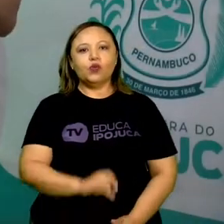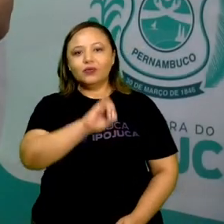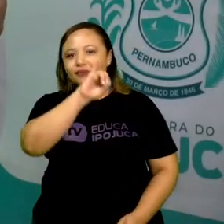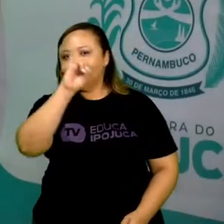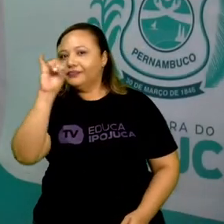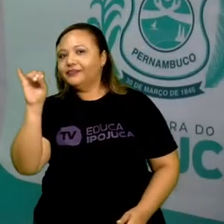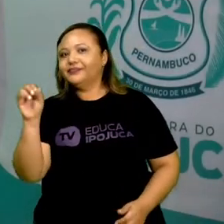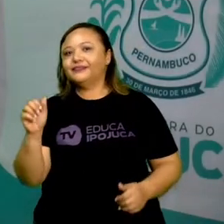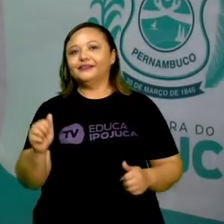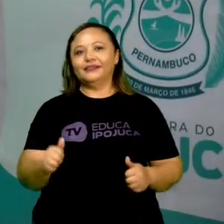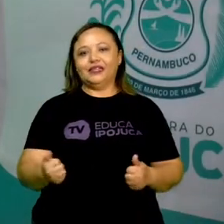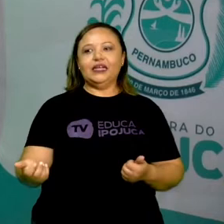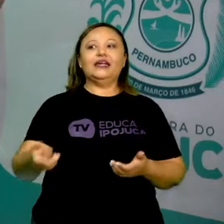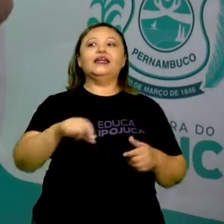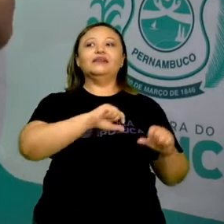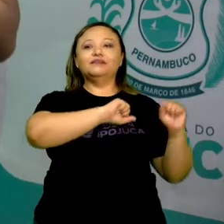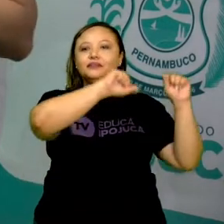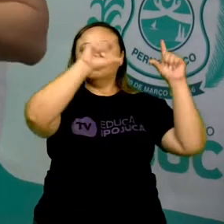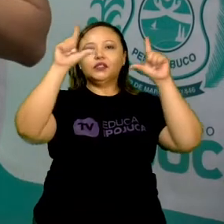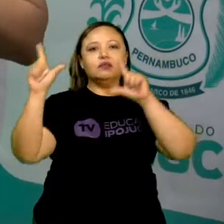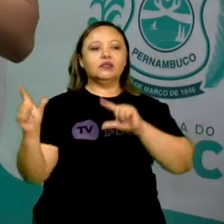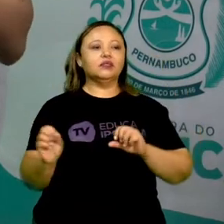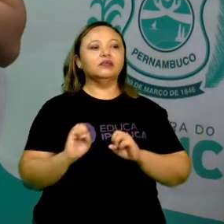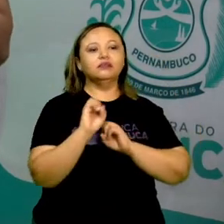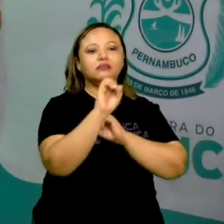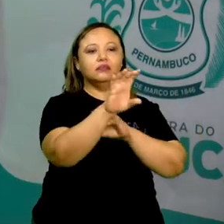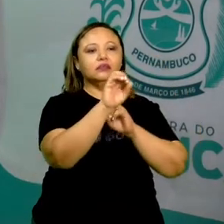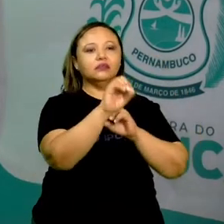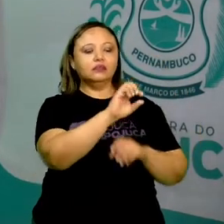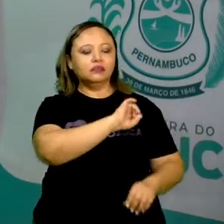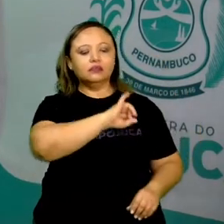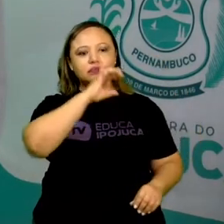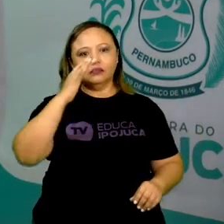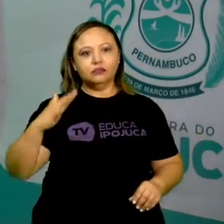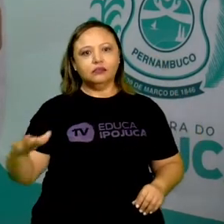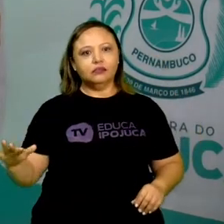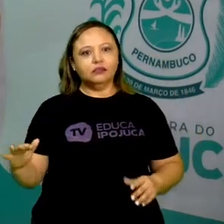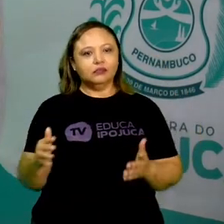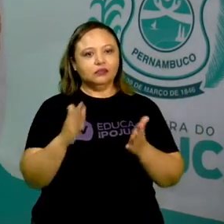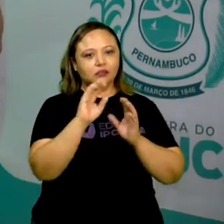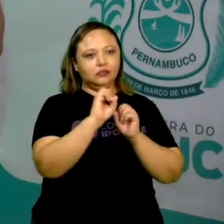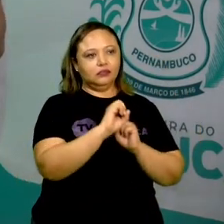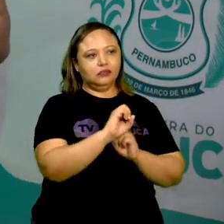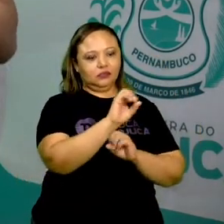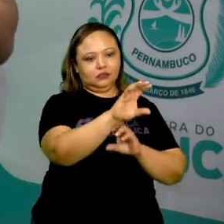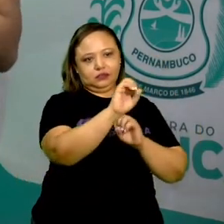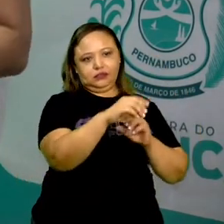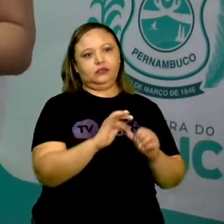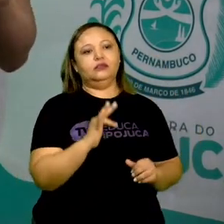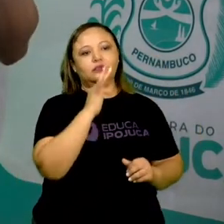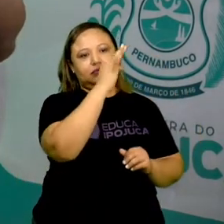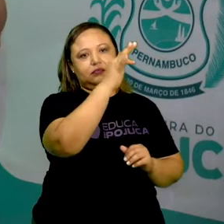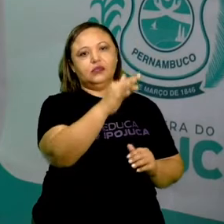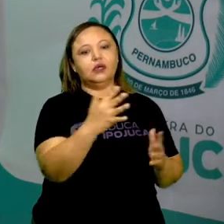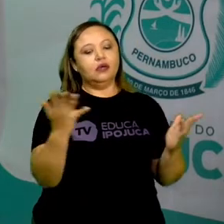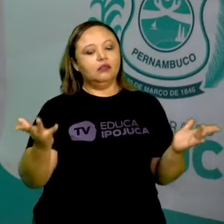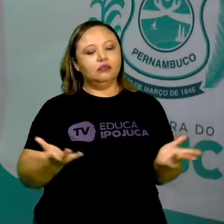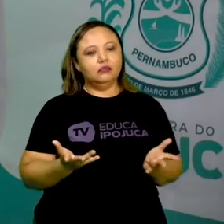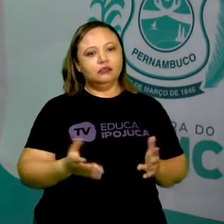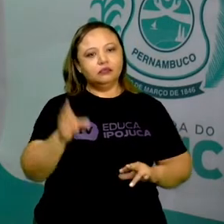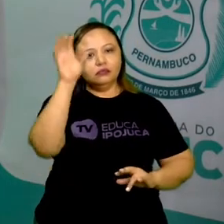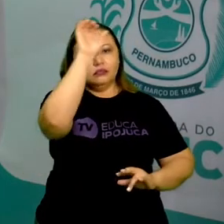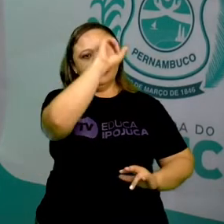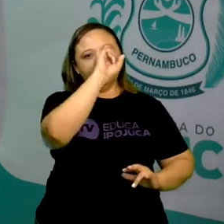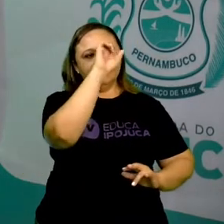Olá, está no ar a TV Educa e Poujuca, a escola do futuro. É o nosso momento de